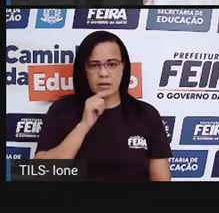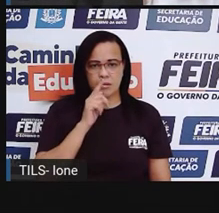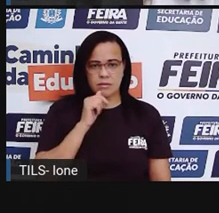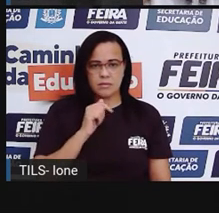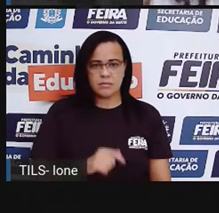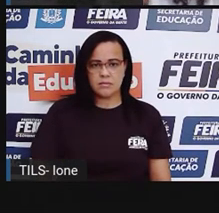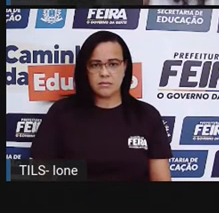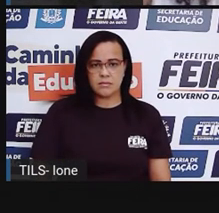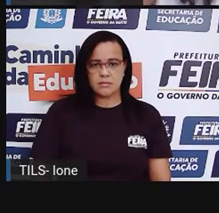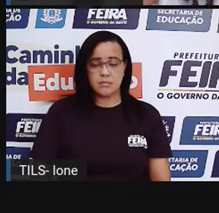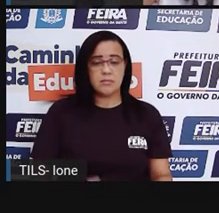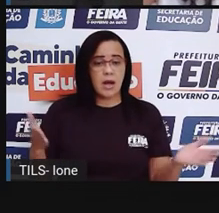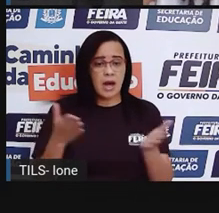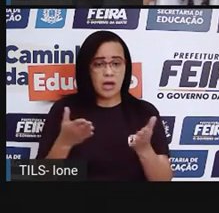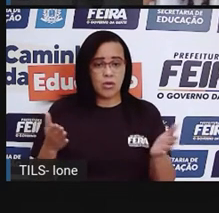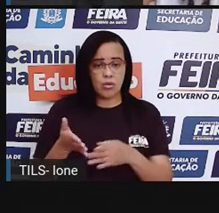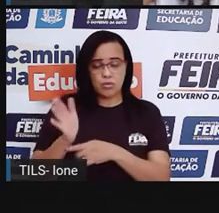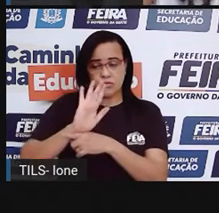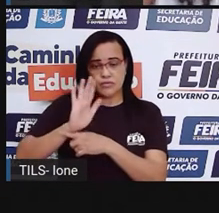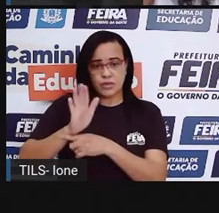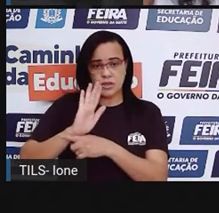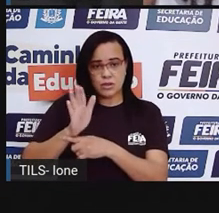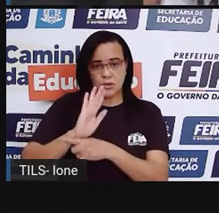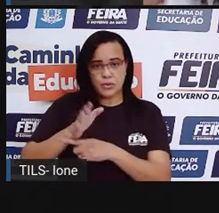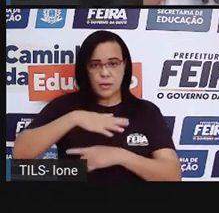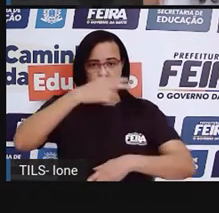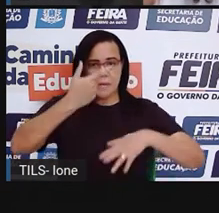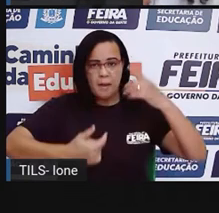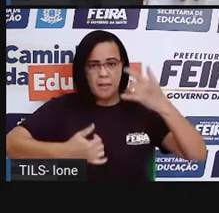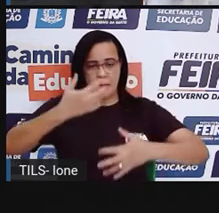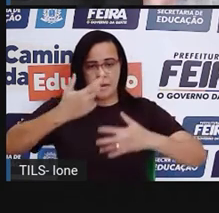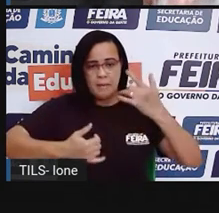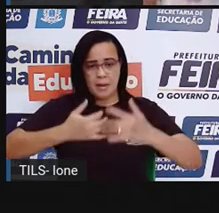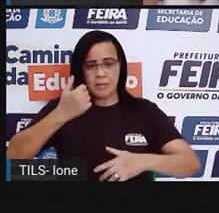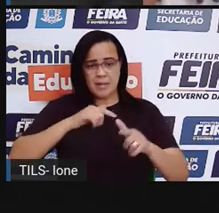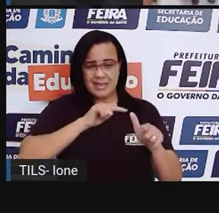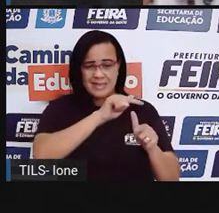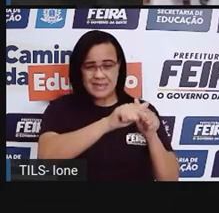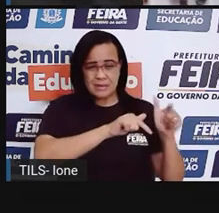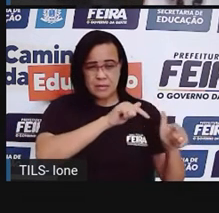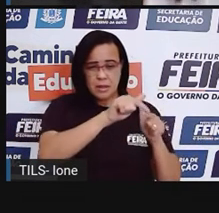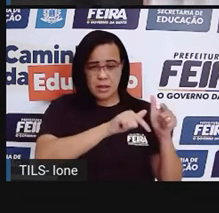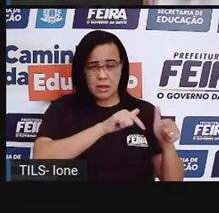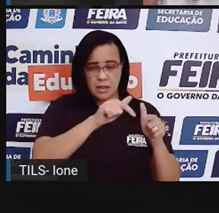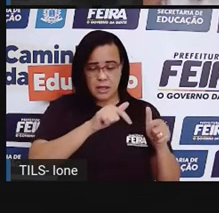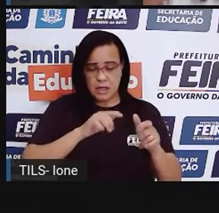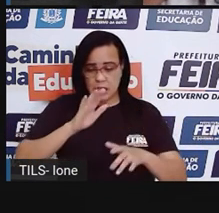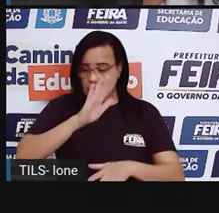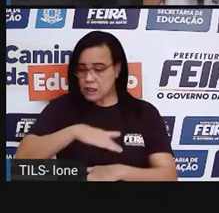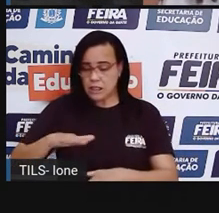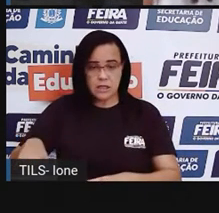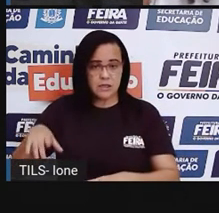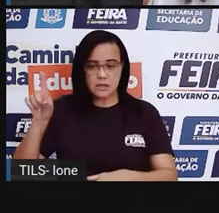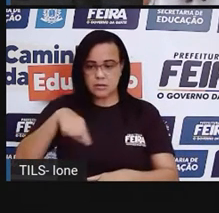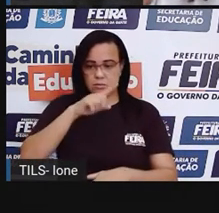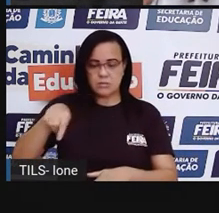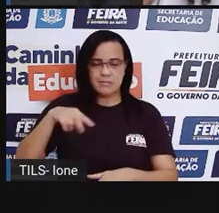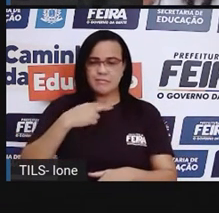Então, a gente vai assistir aqui um vídeo, né? Que fala sobre, né? Criança não trabalha. Tem até uma música